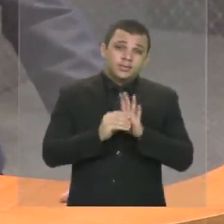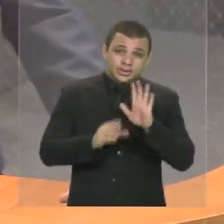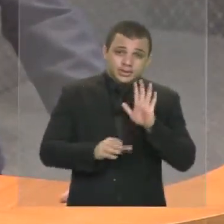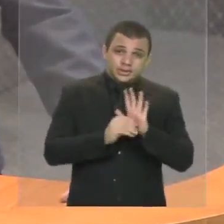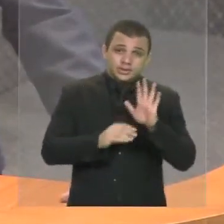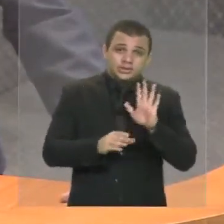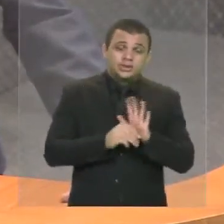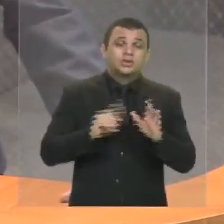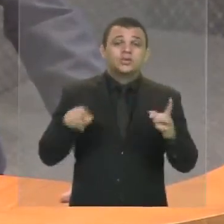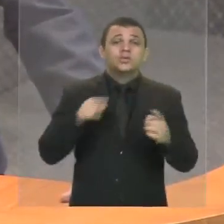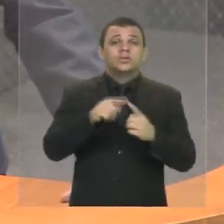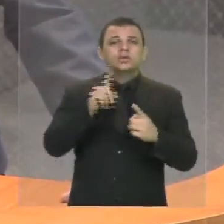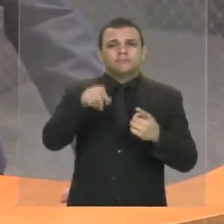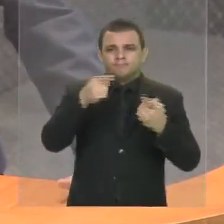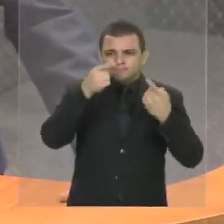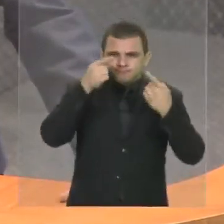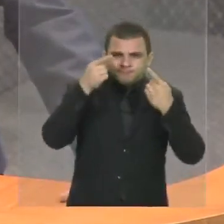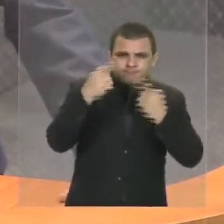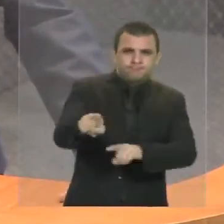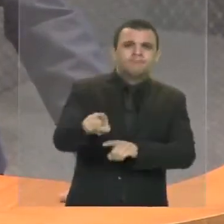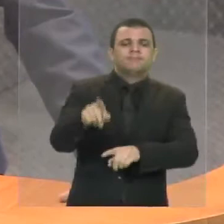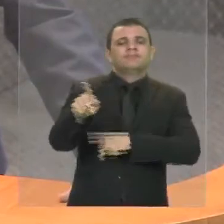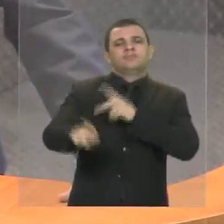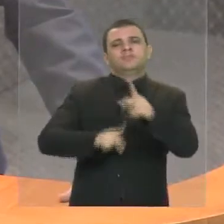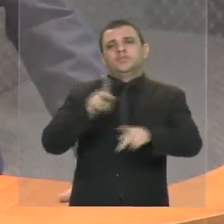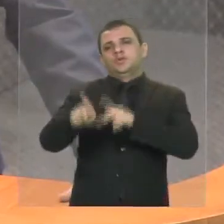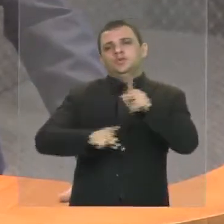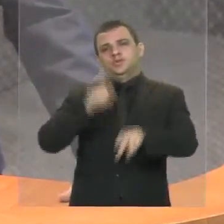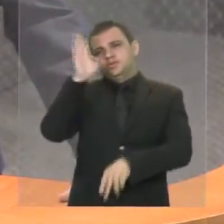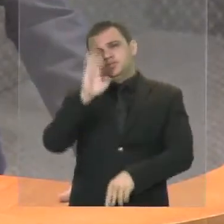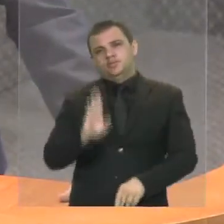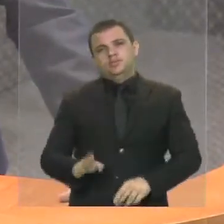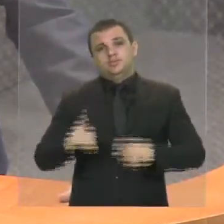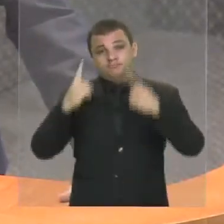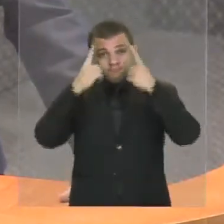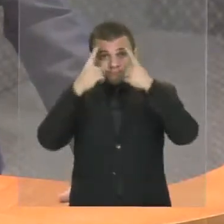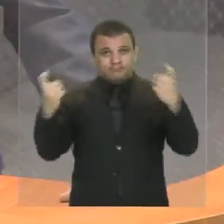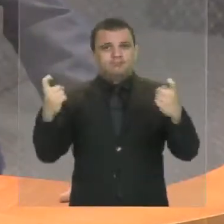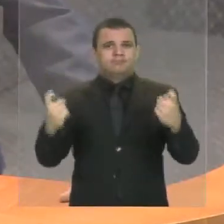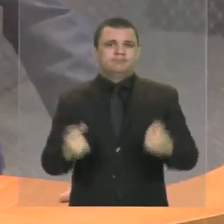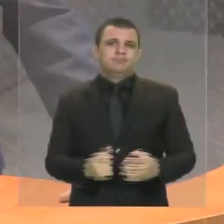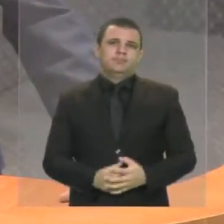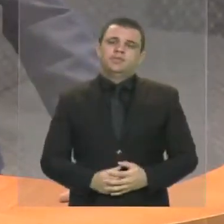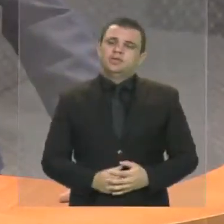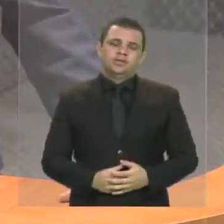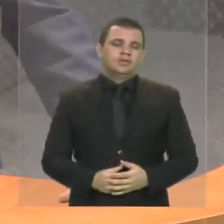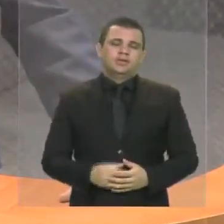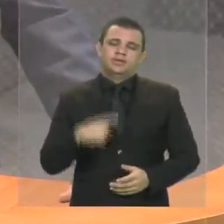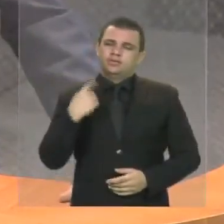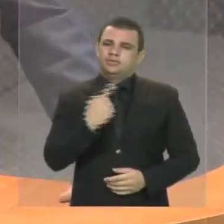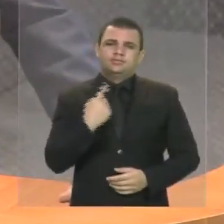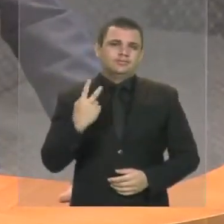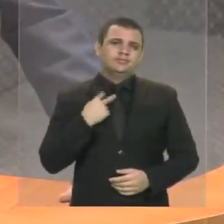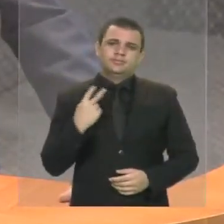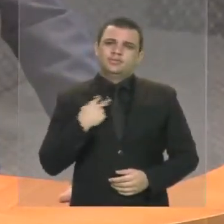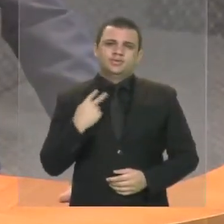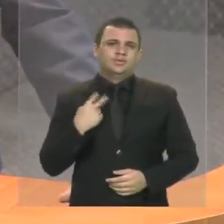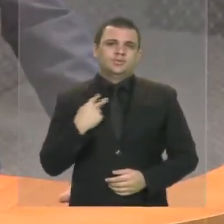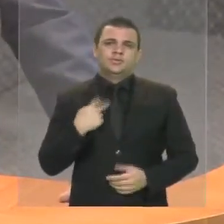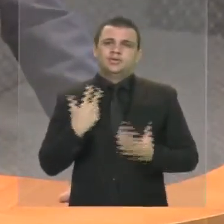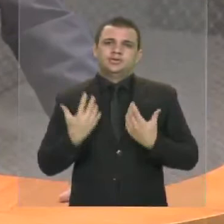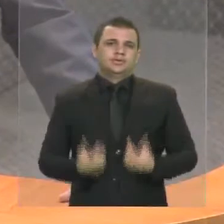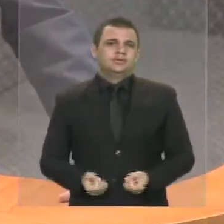violentamente o direito da população brasileira. E, por isso, nós não podemos deixar de colocar aqui o nosso